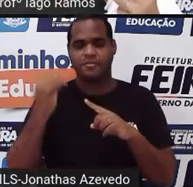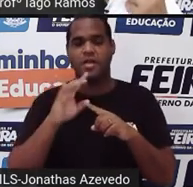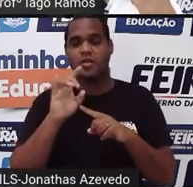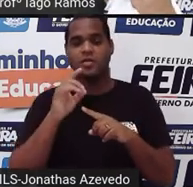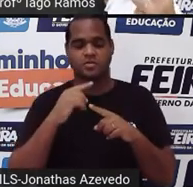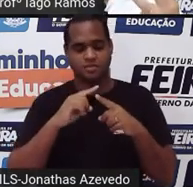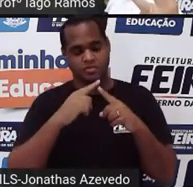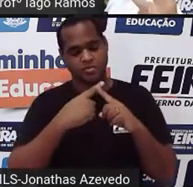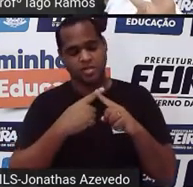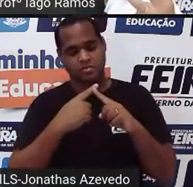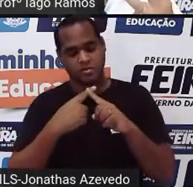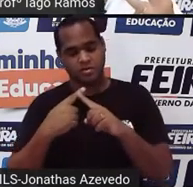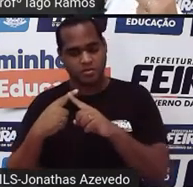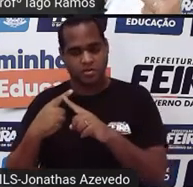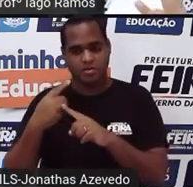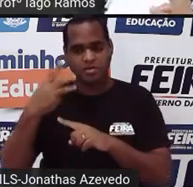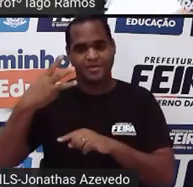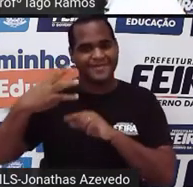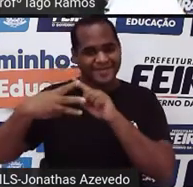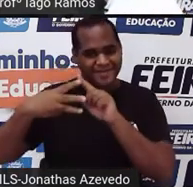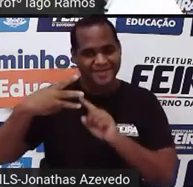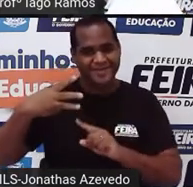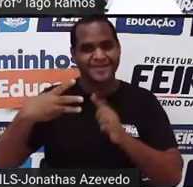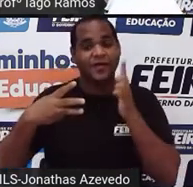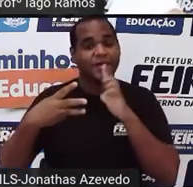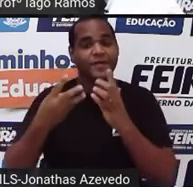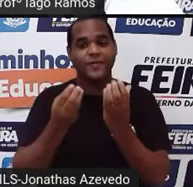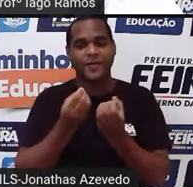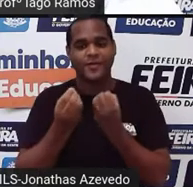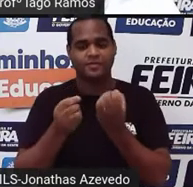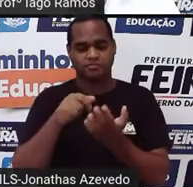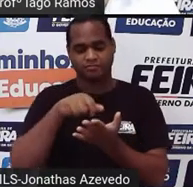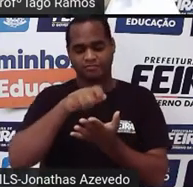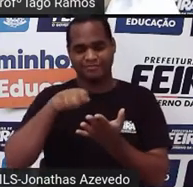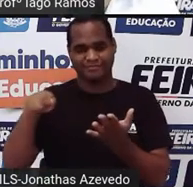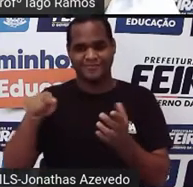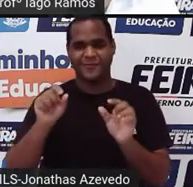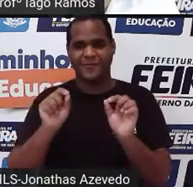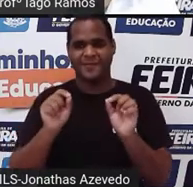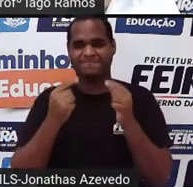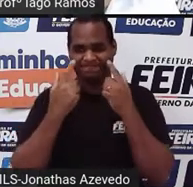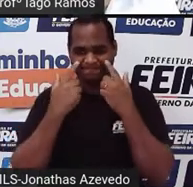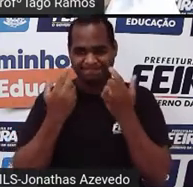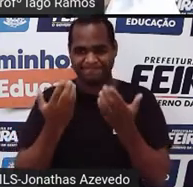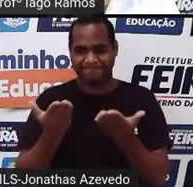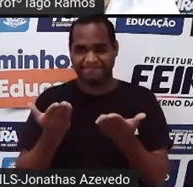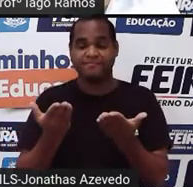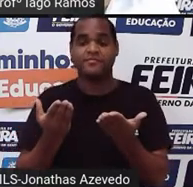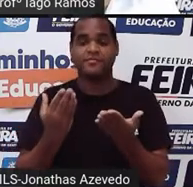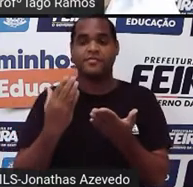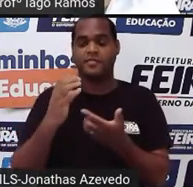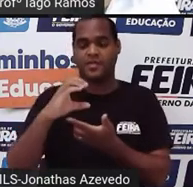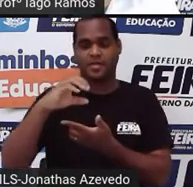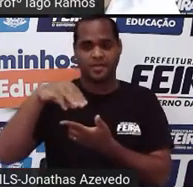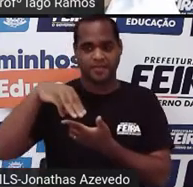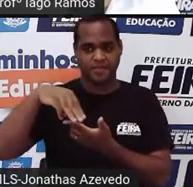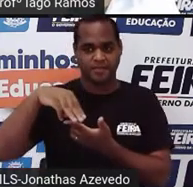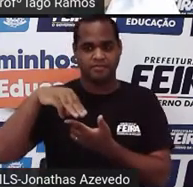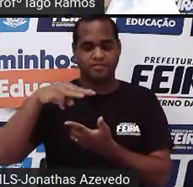três unidades de centímetro, a gente tem como escrever isso dessa forma, centímetro